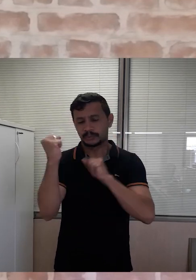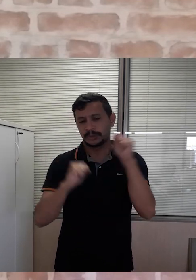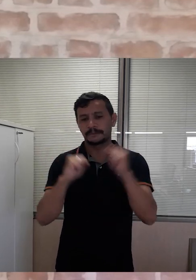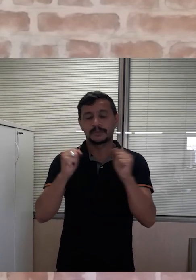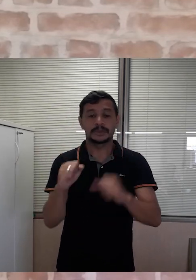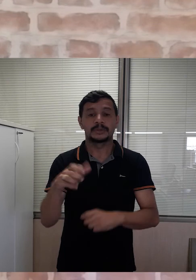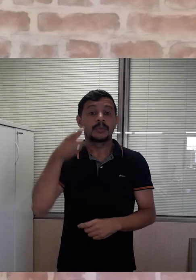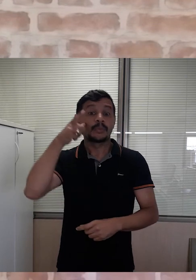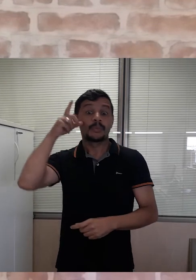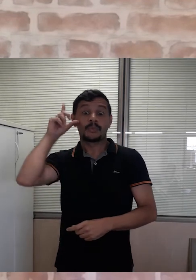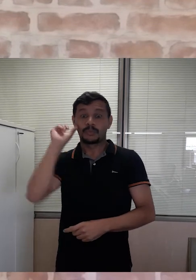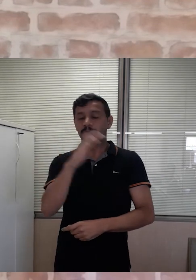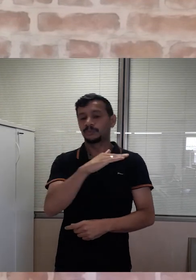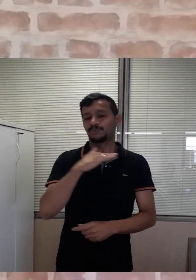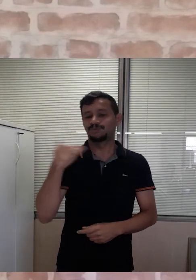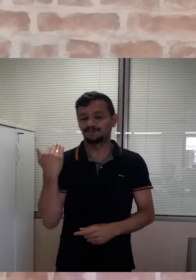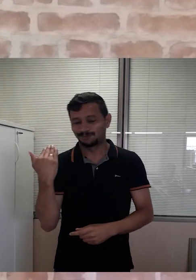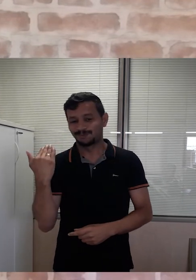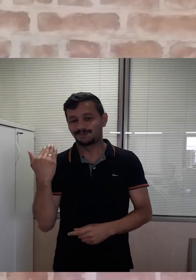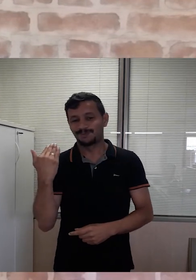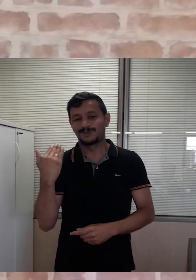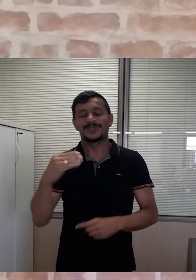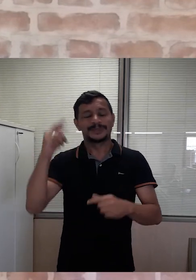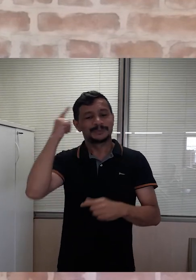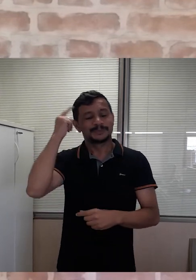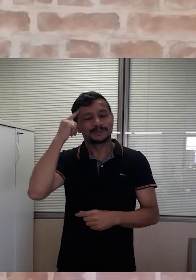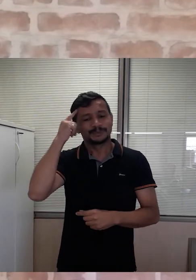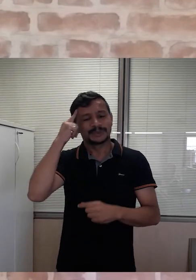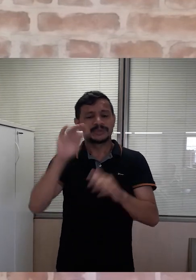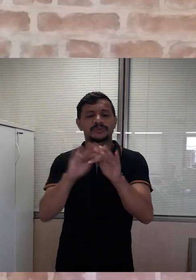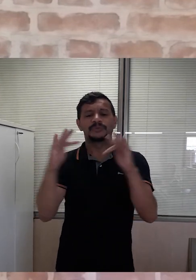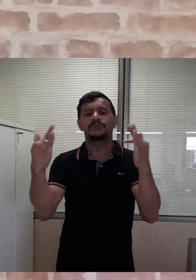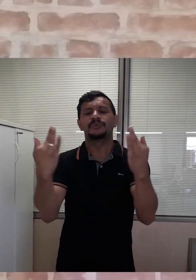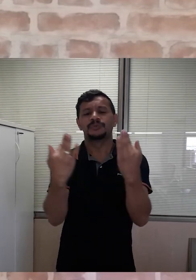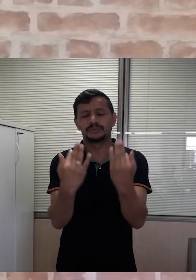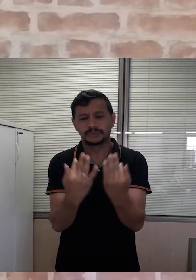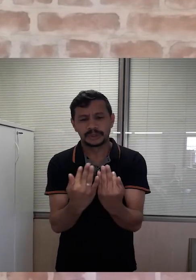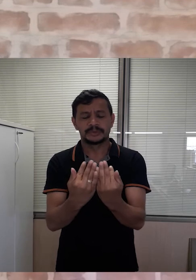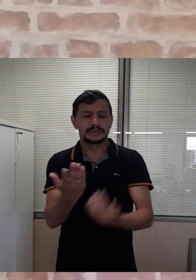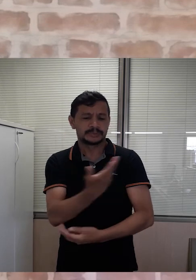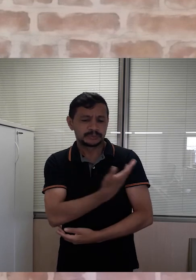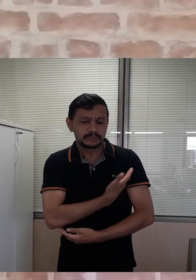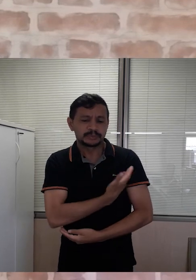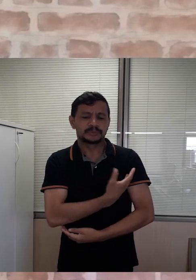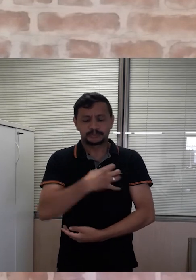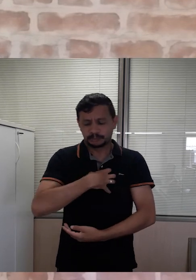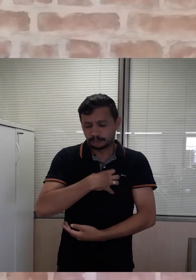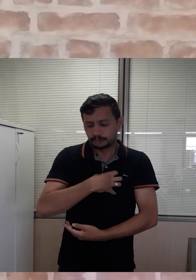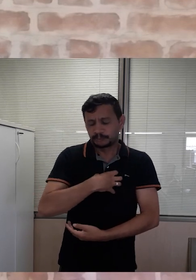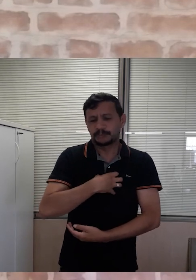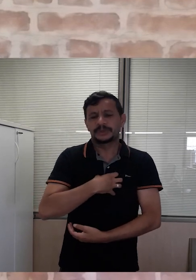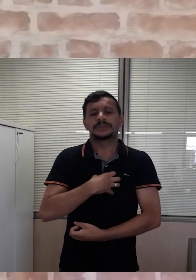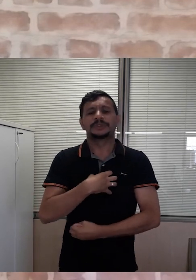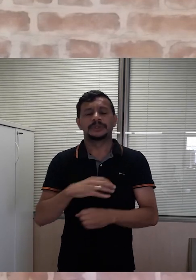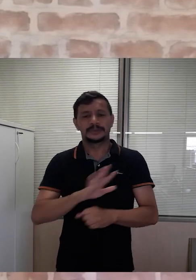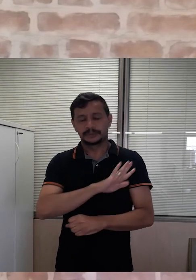Indústria, que morreu ontem, quinta-feira. Nossa solidariedade a todos os familiares e amigos de